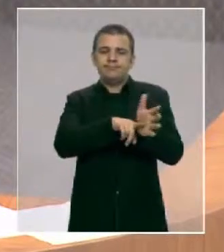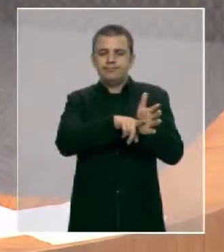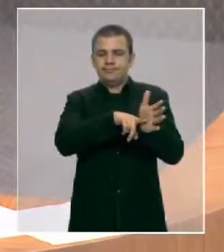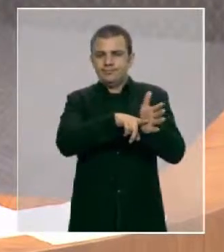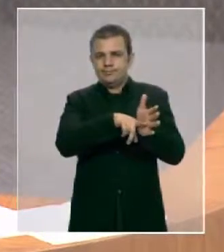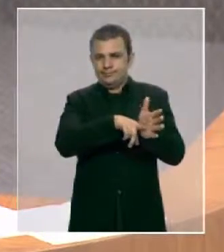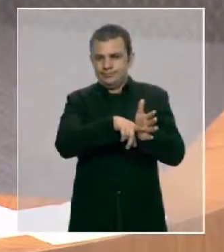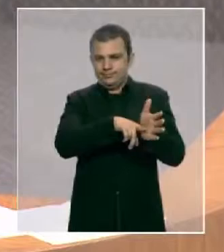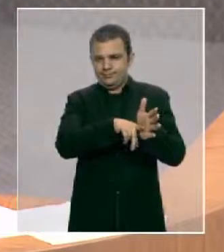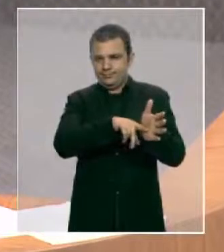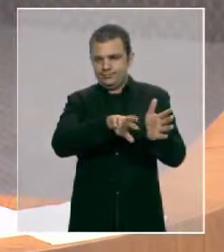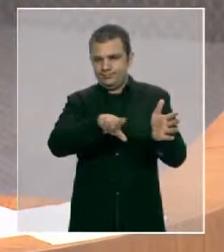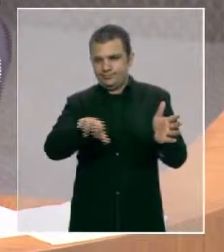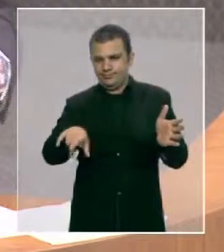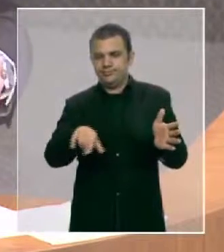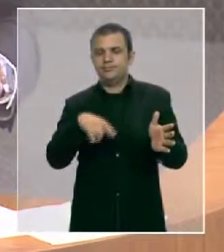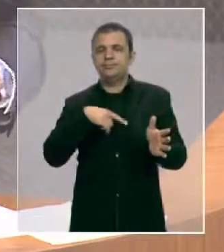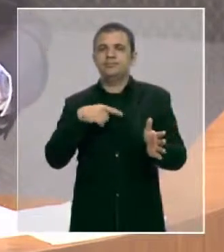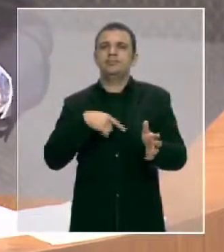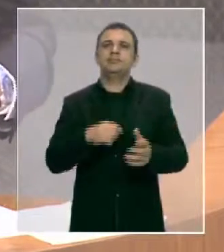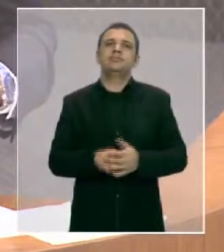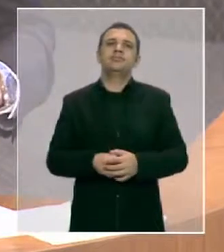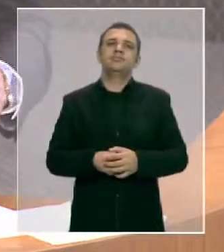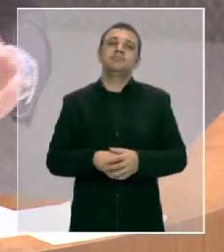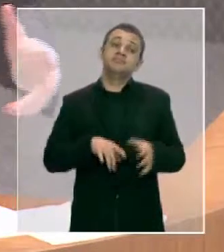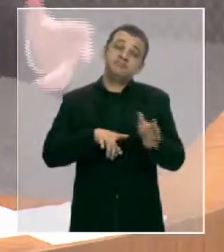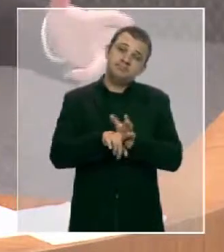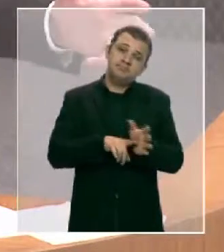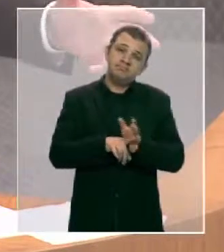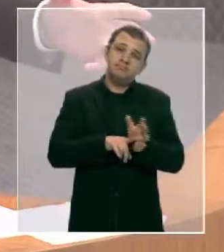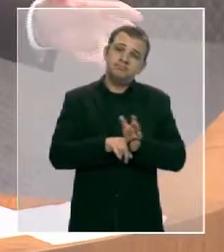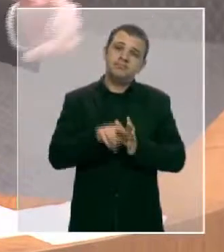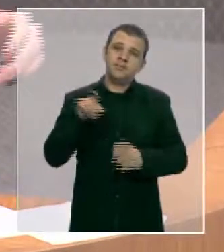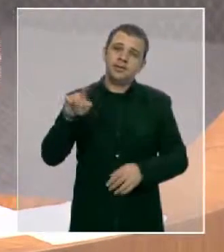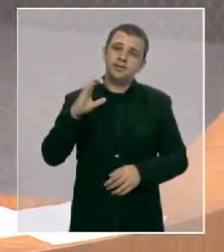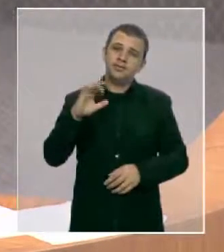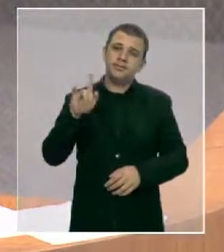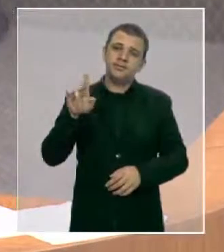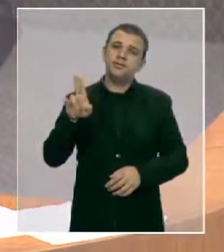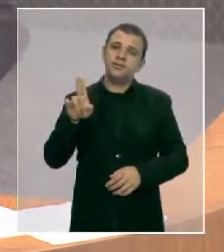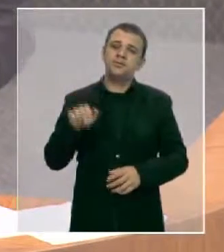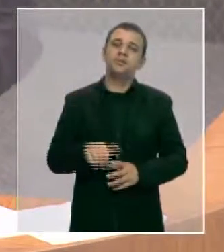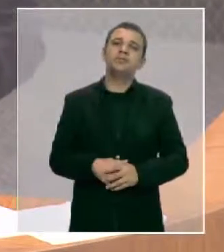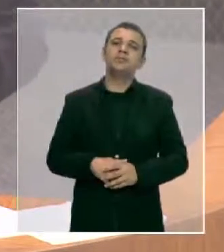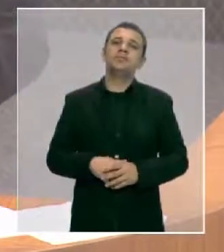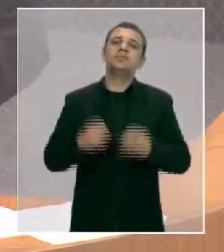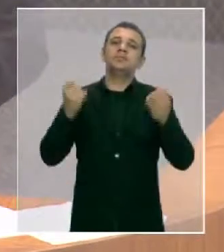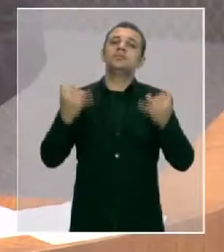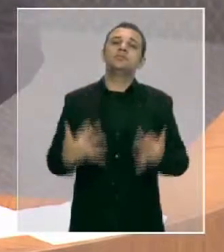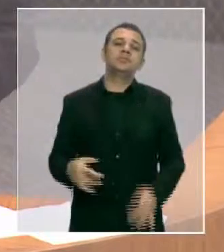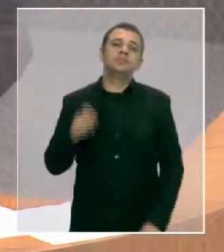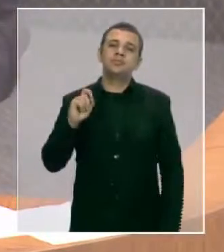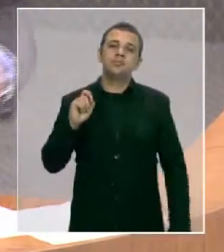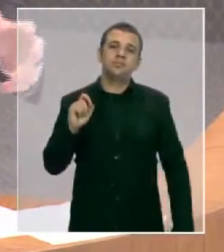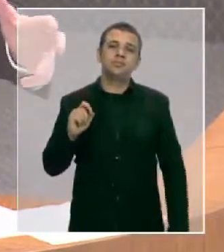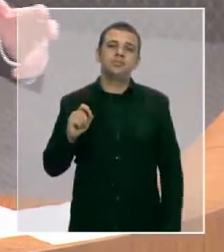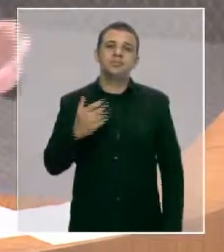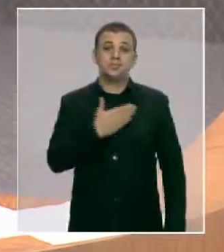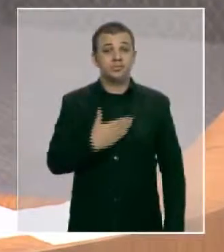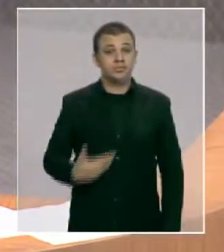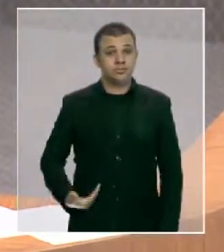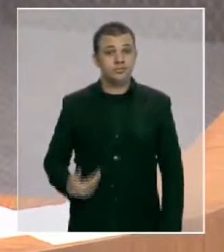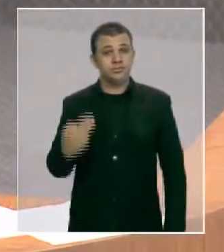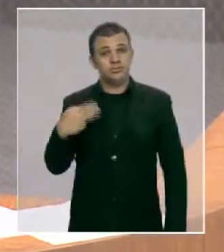pesquisas até feitas pela CGU, que dão o governo do